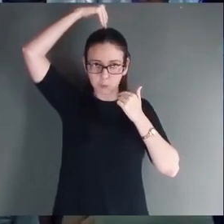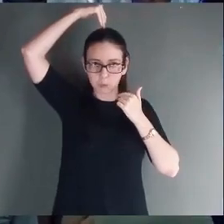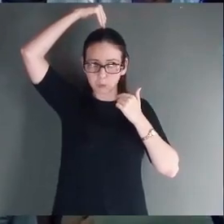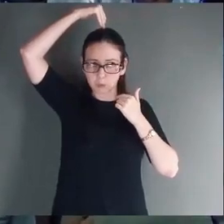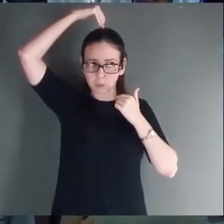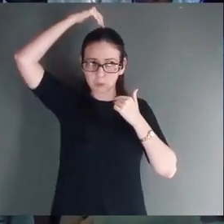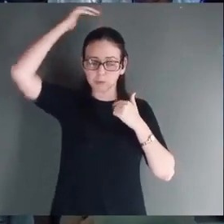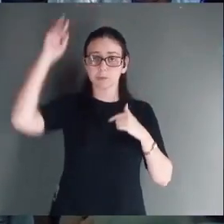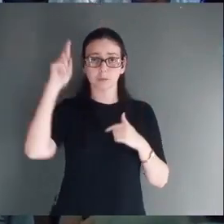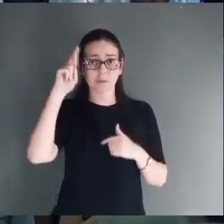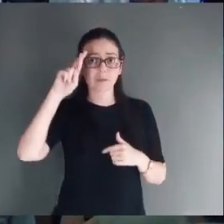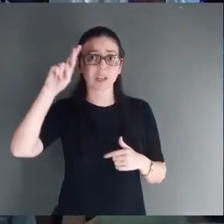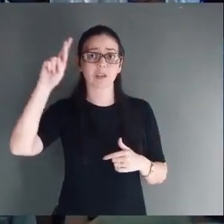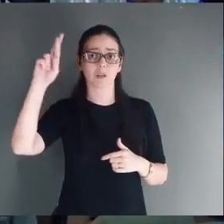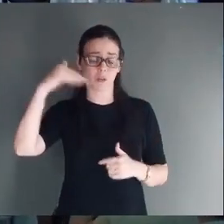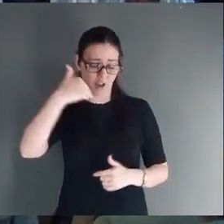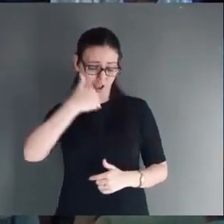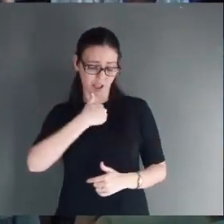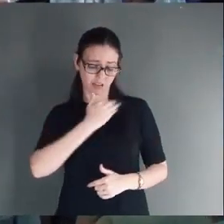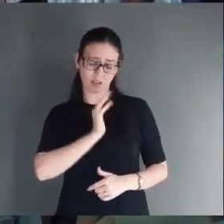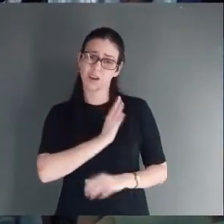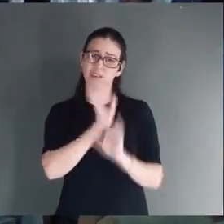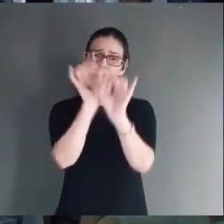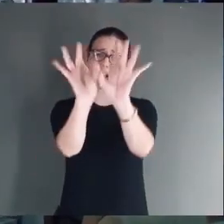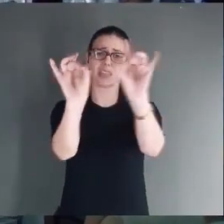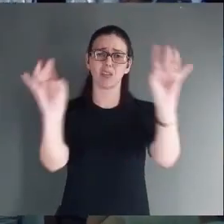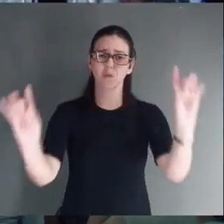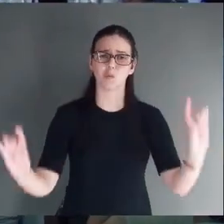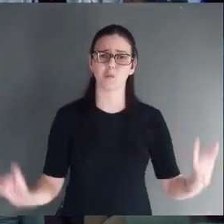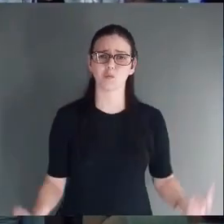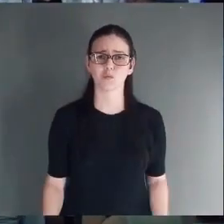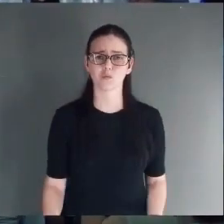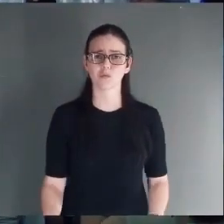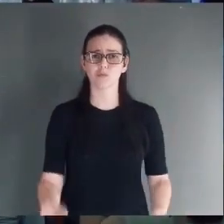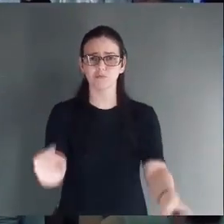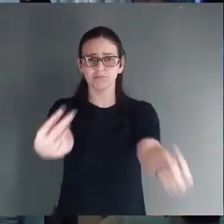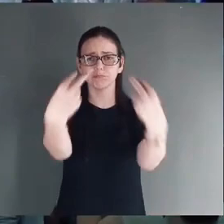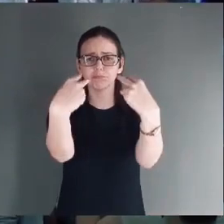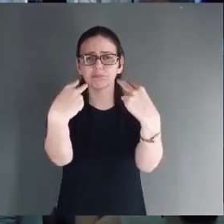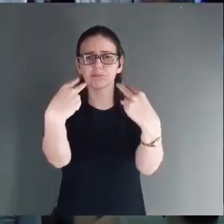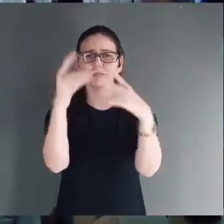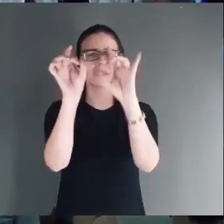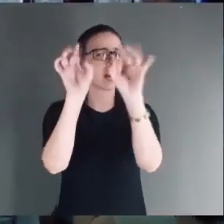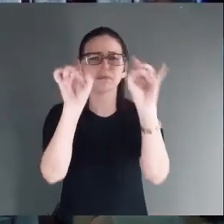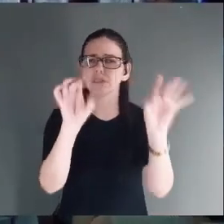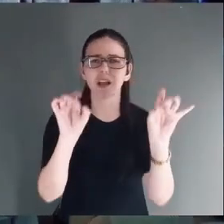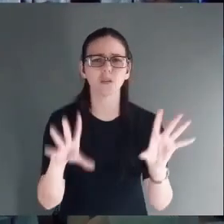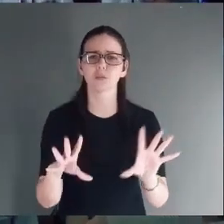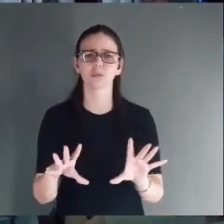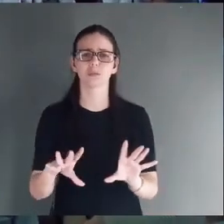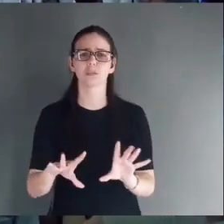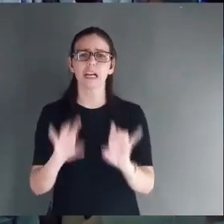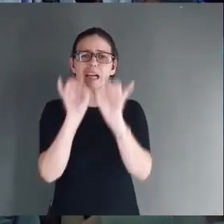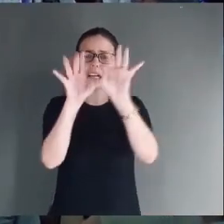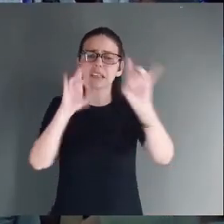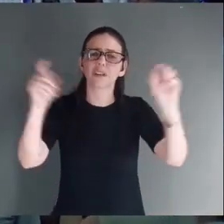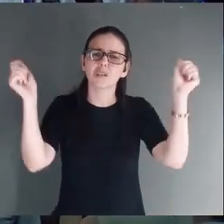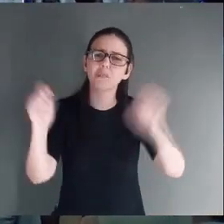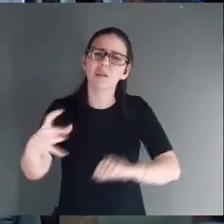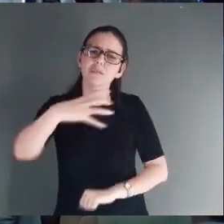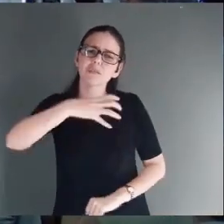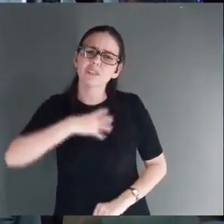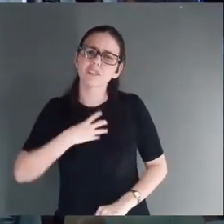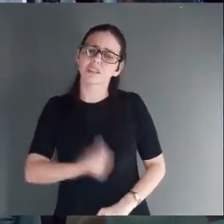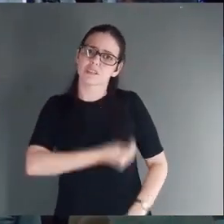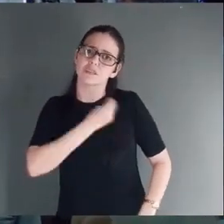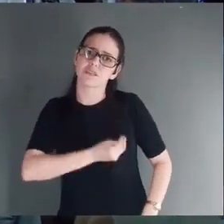entre No coração deles Fazendo sentido De existência, de propósito